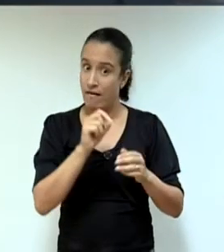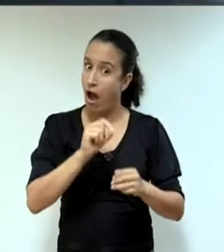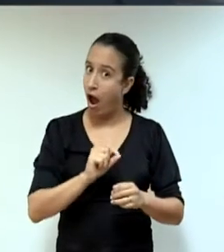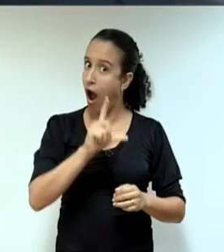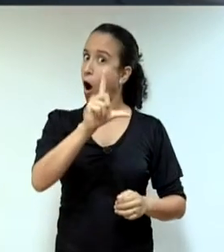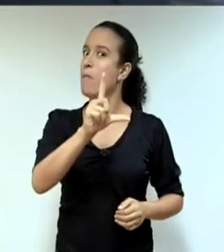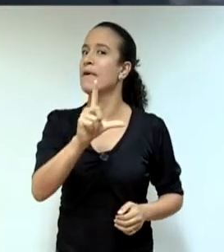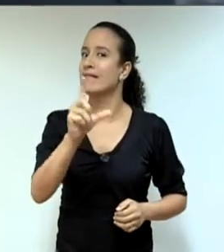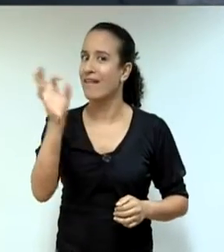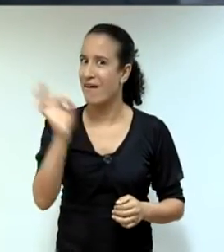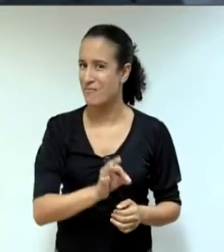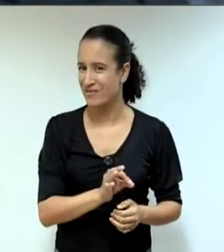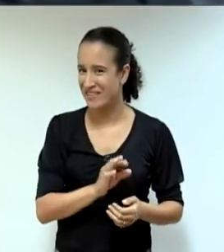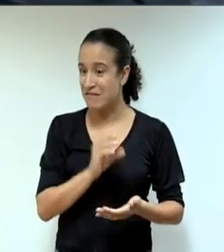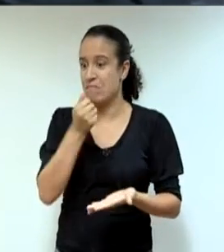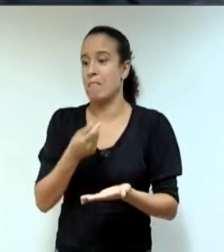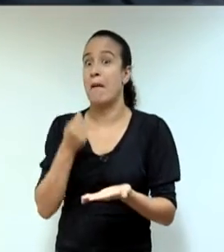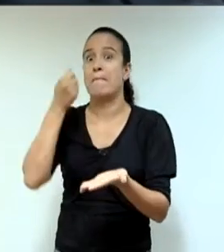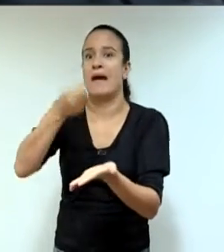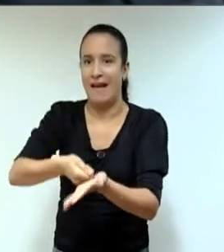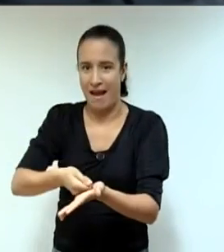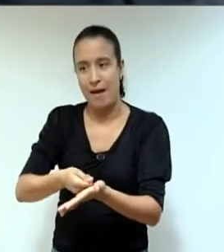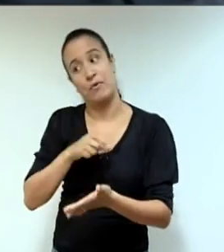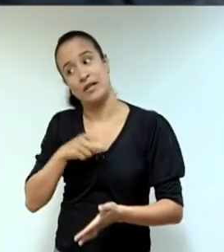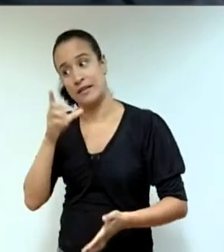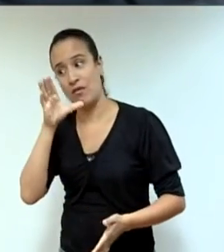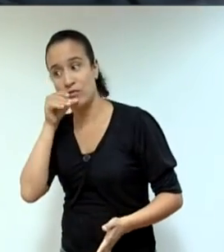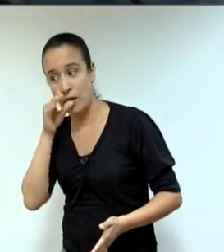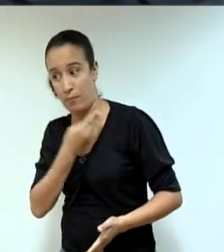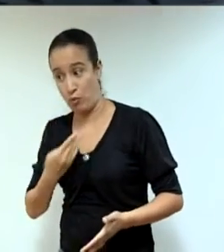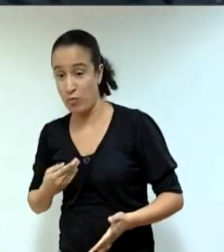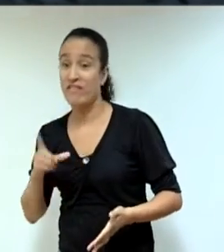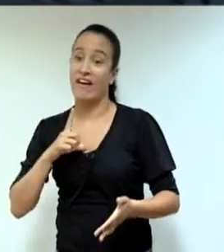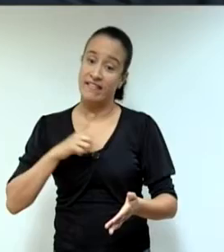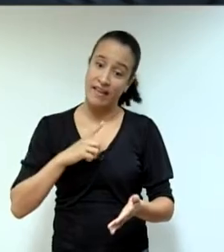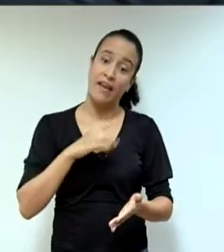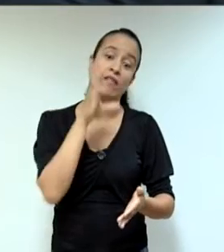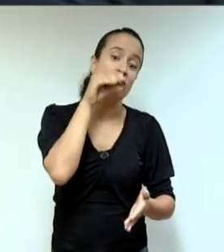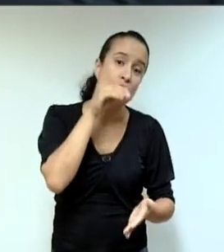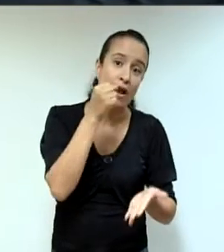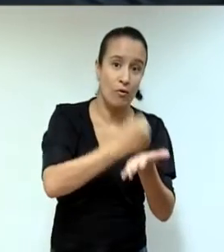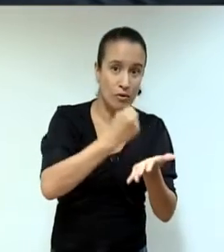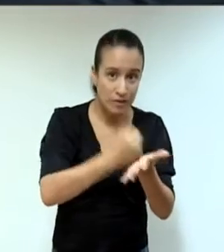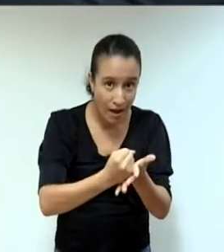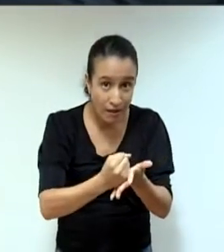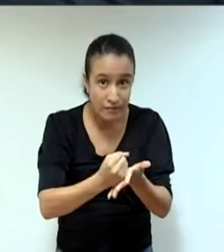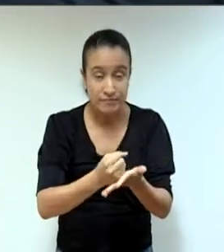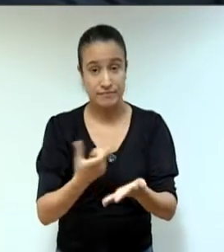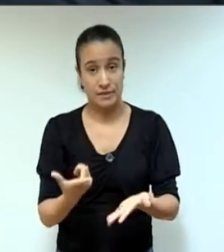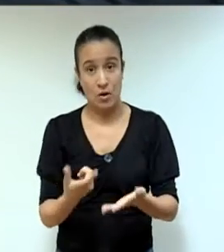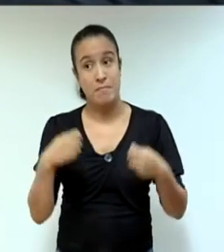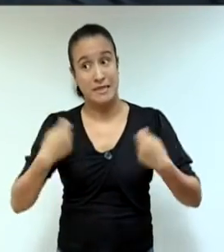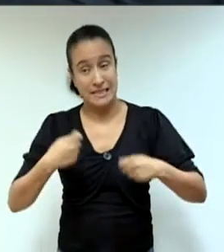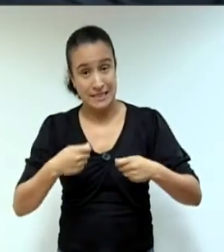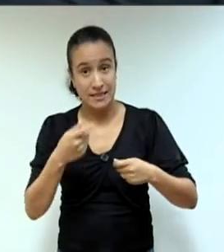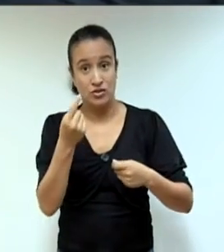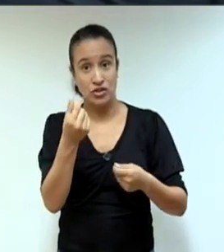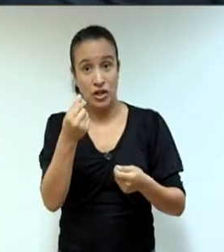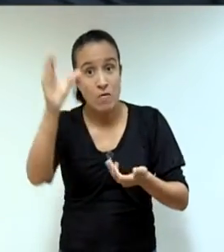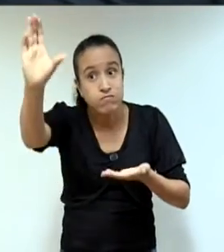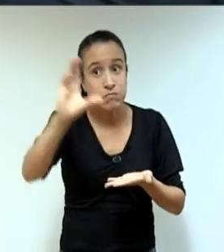formas de melhorar o indexador? Arrecadando mais. Nós estamos simplesmente, possivelmente,